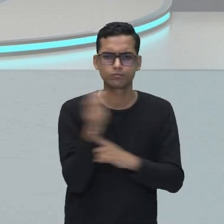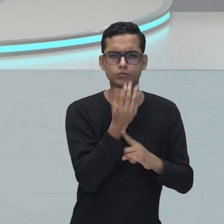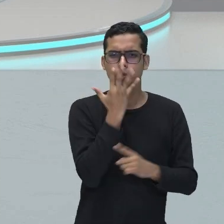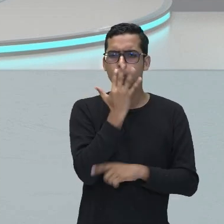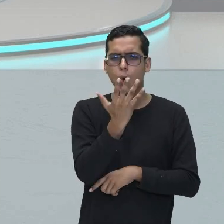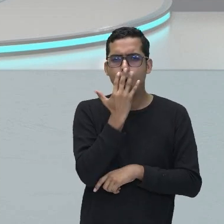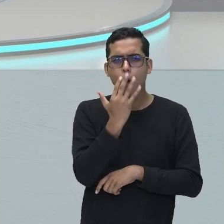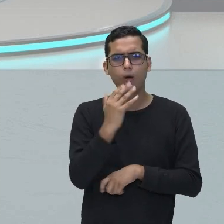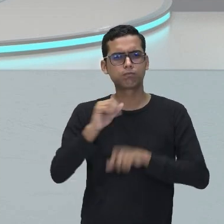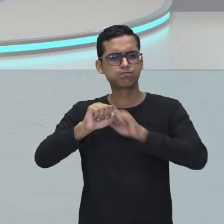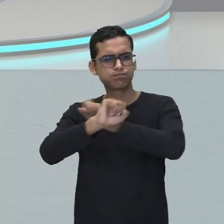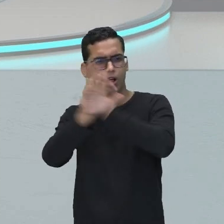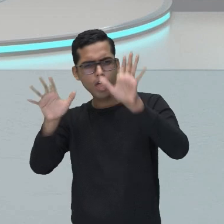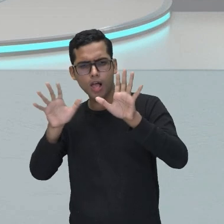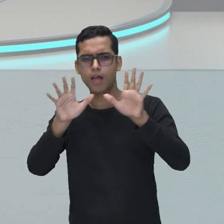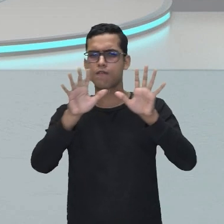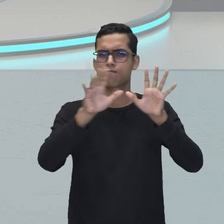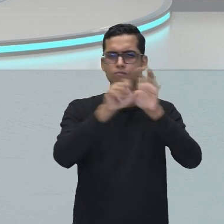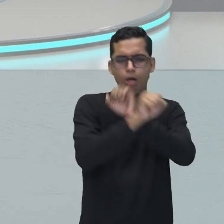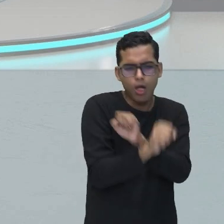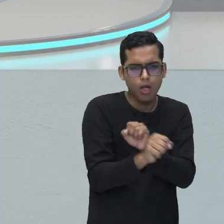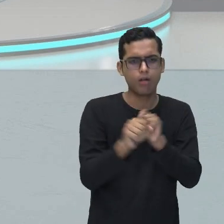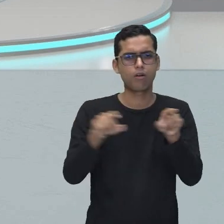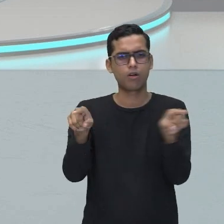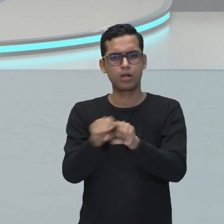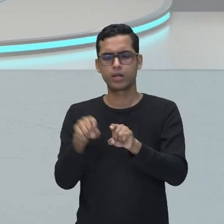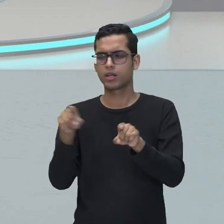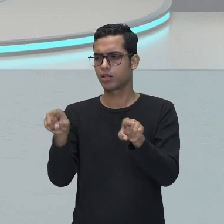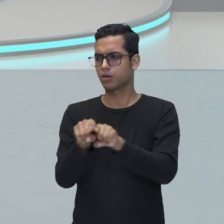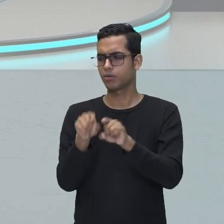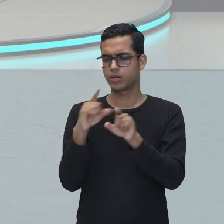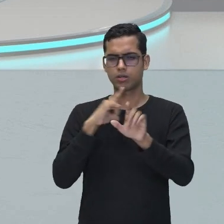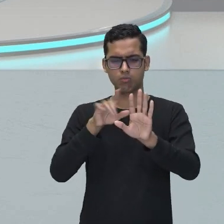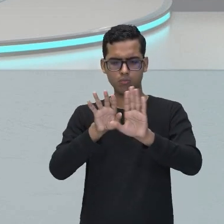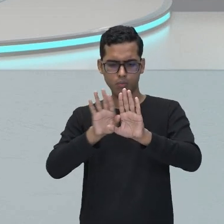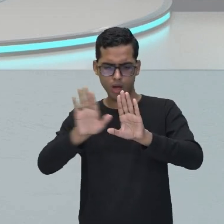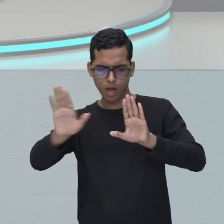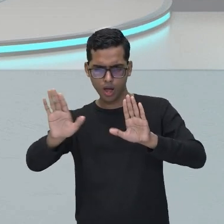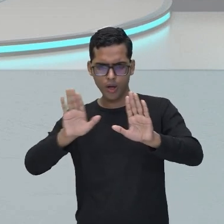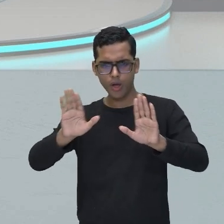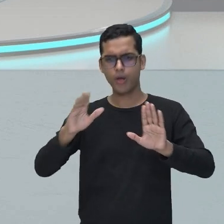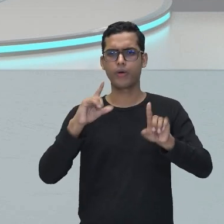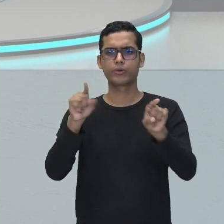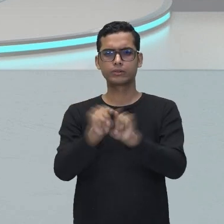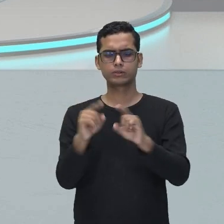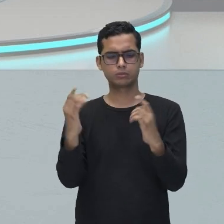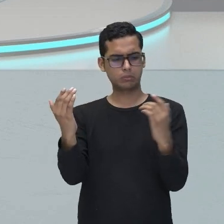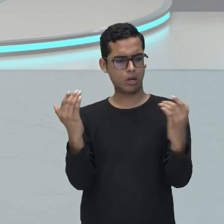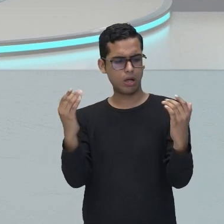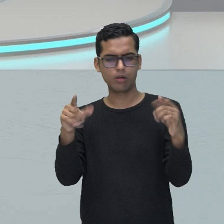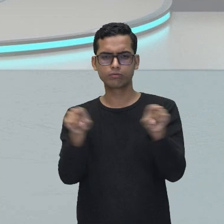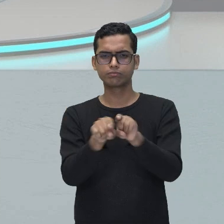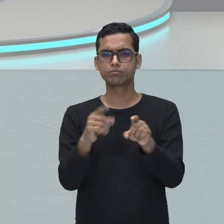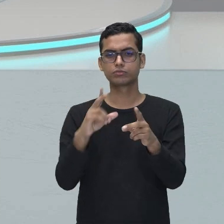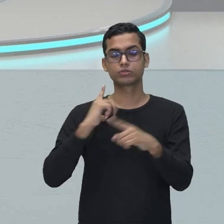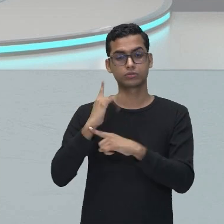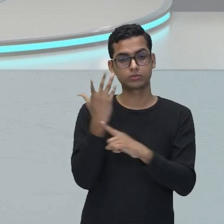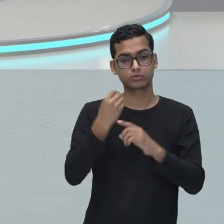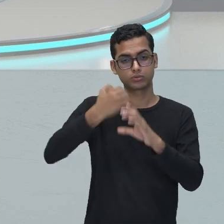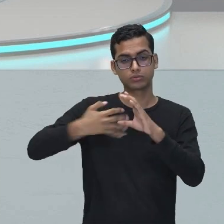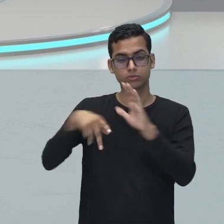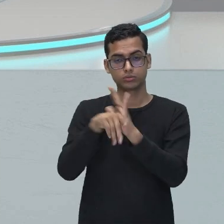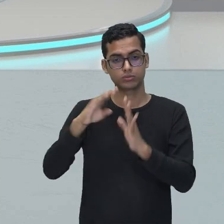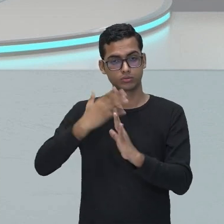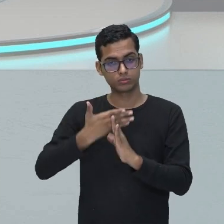fortes e muito contrastantes, elas têm característica do barroco. Continuando, a